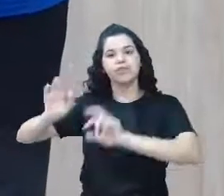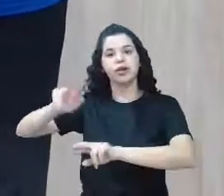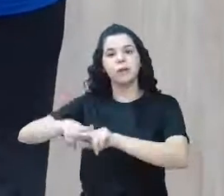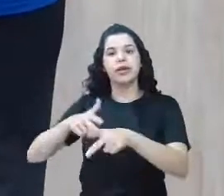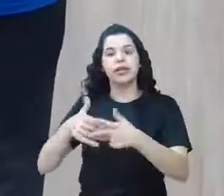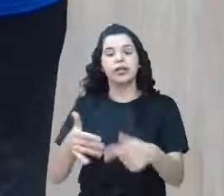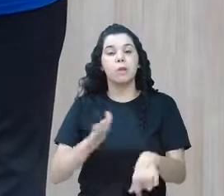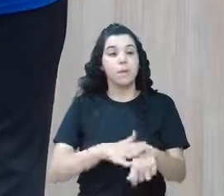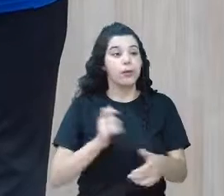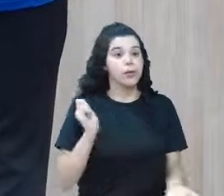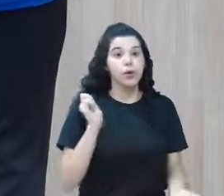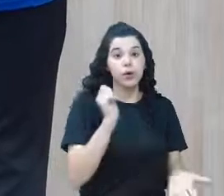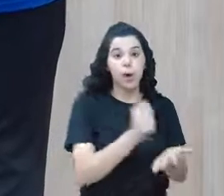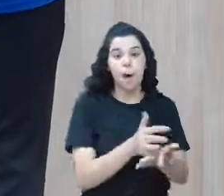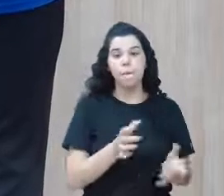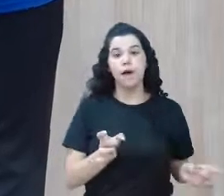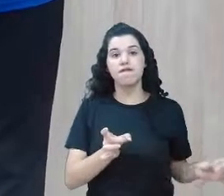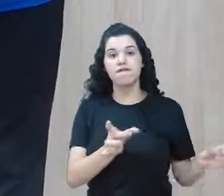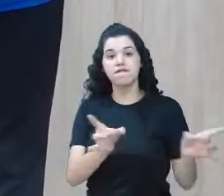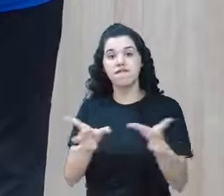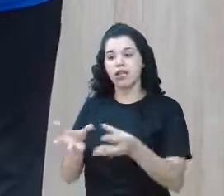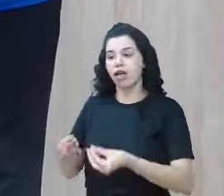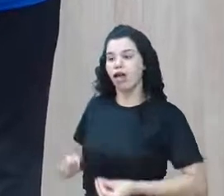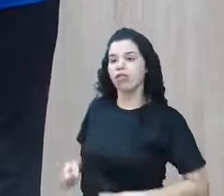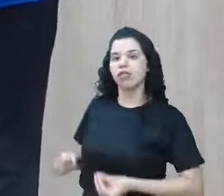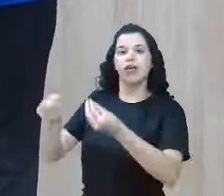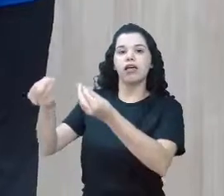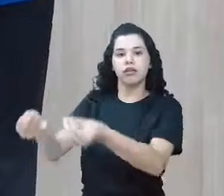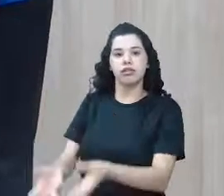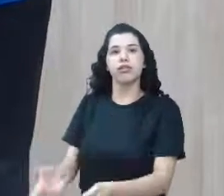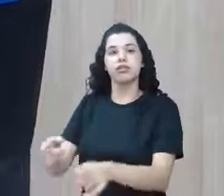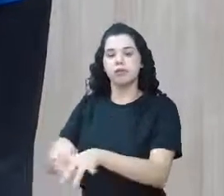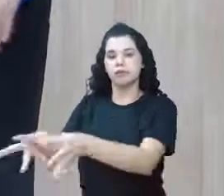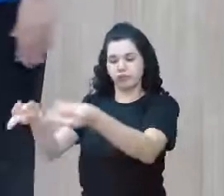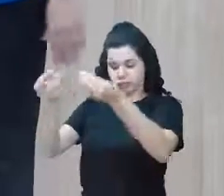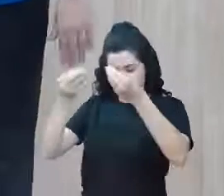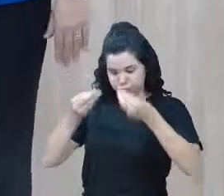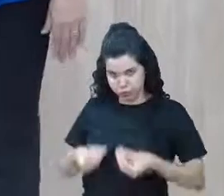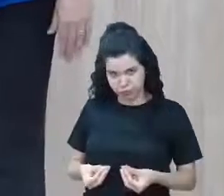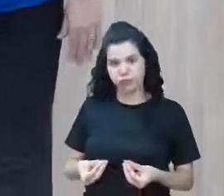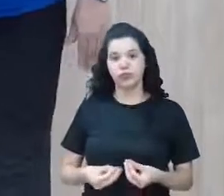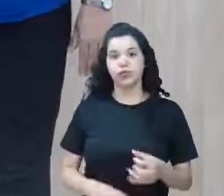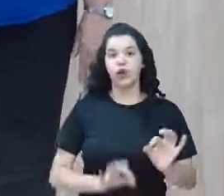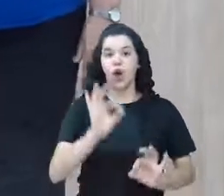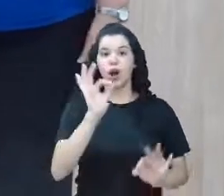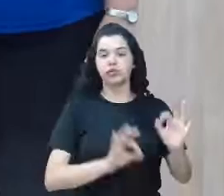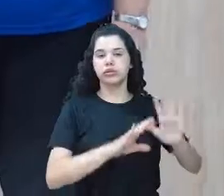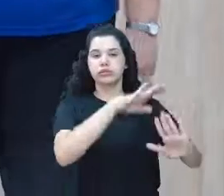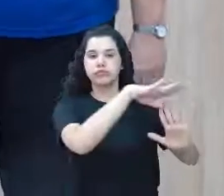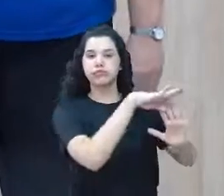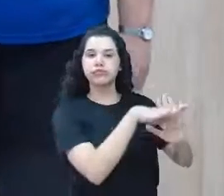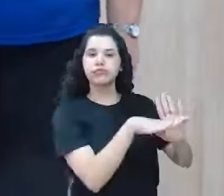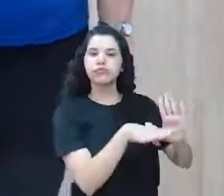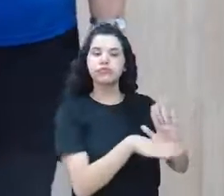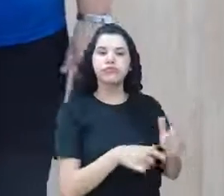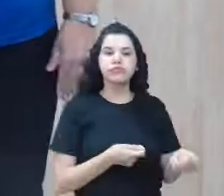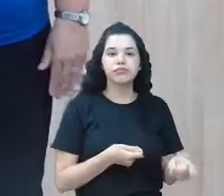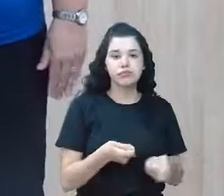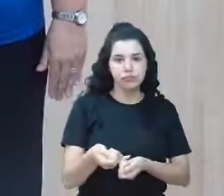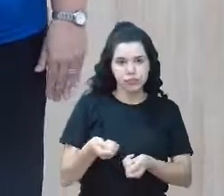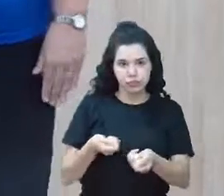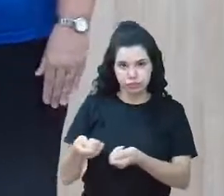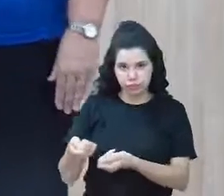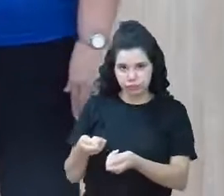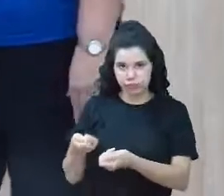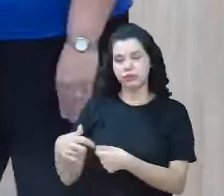A compra, a venda, a entrega, o recebimento. Planejar e controlar bem